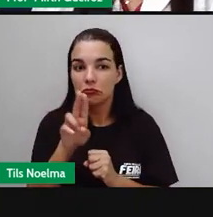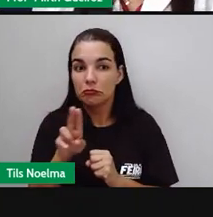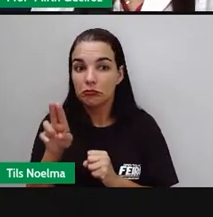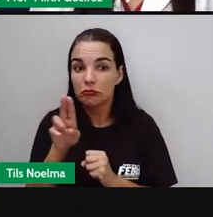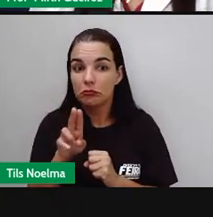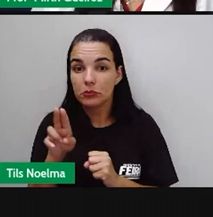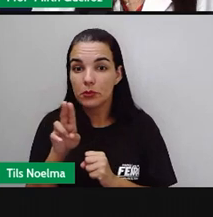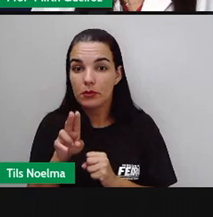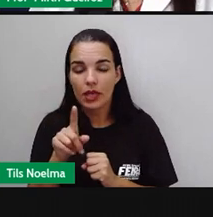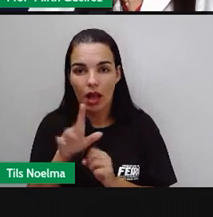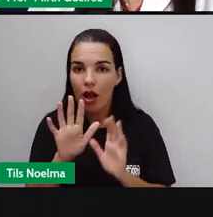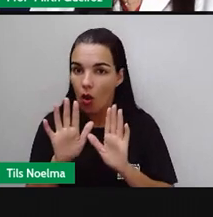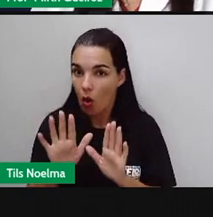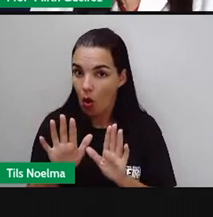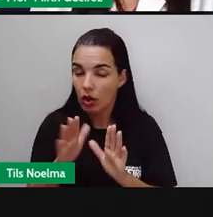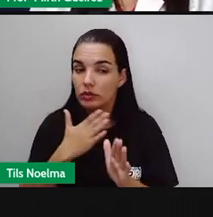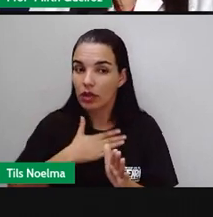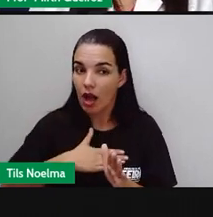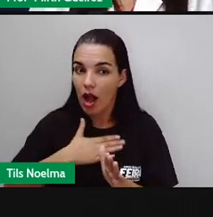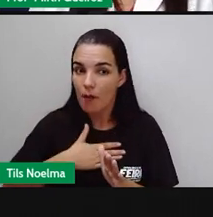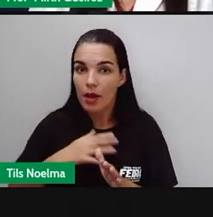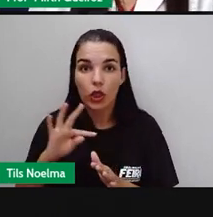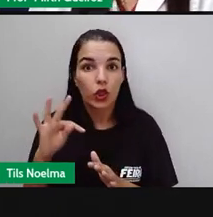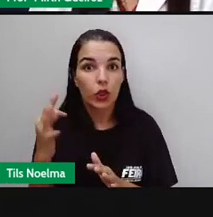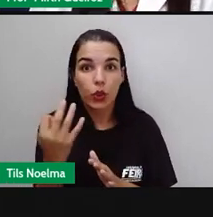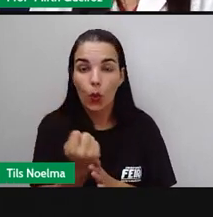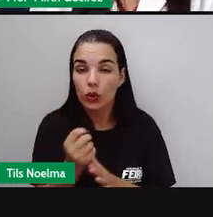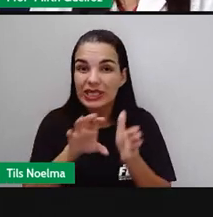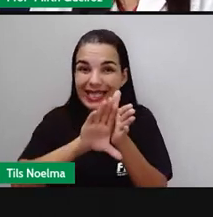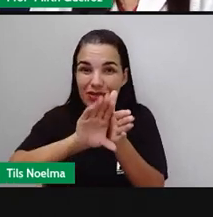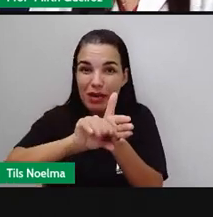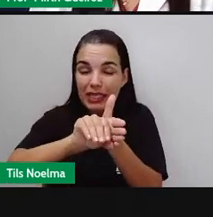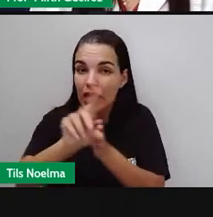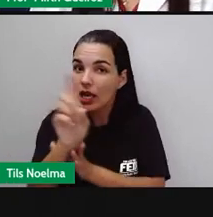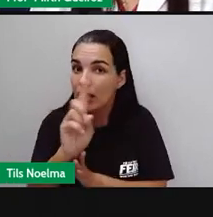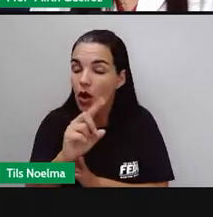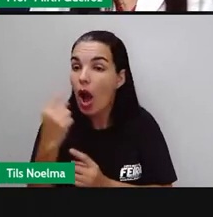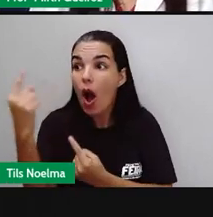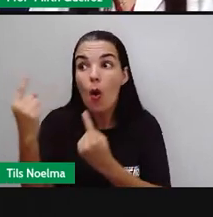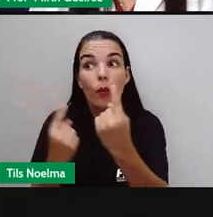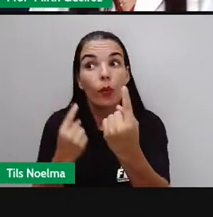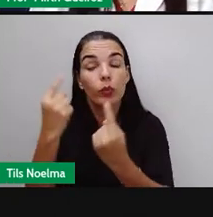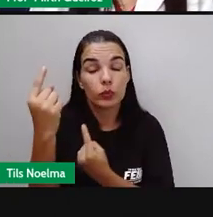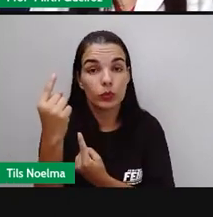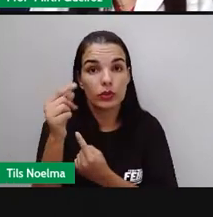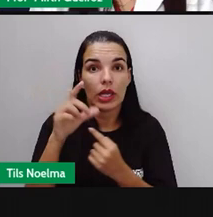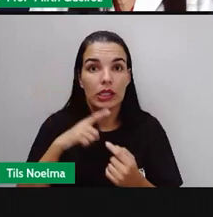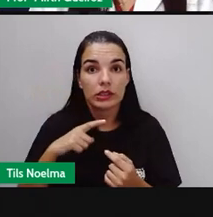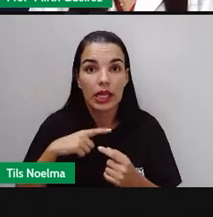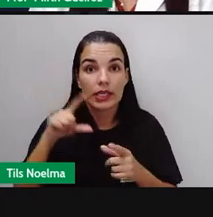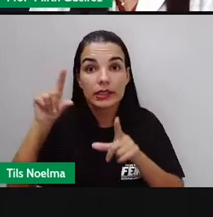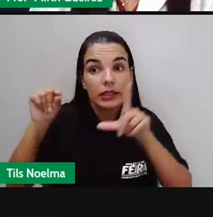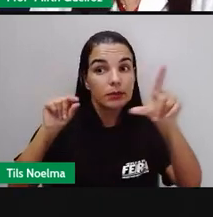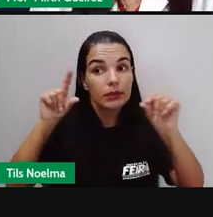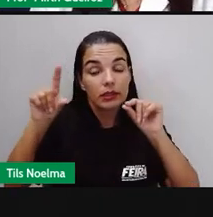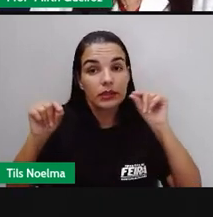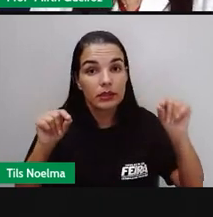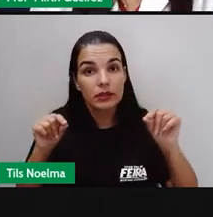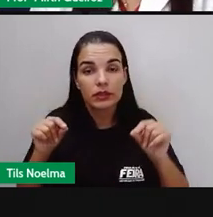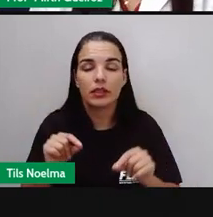utilizados, não se limpe, não são todos. Tem fungos específicos que são causadores de doenças. Tem fungos específicos que são